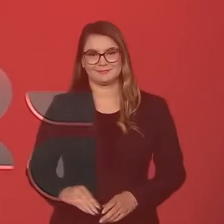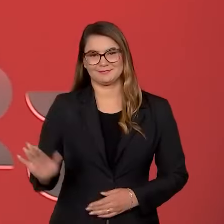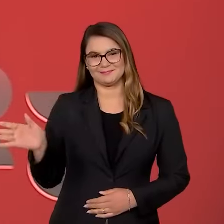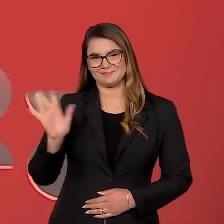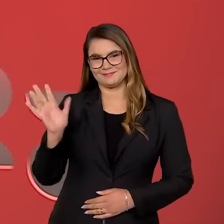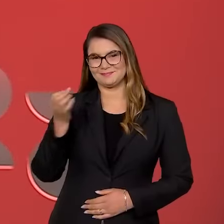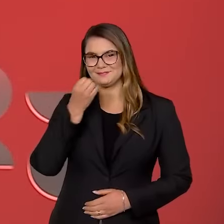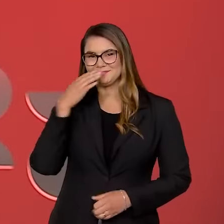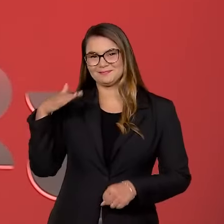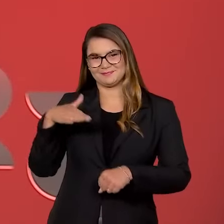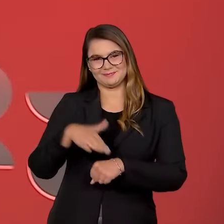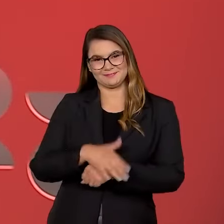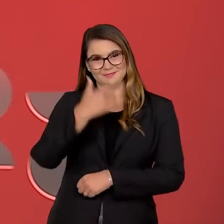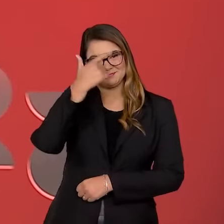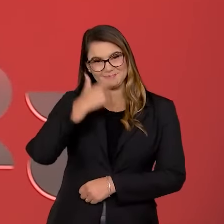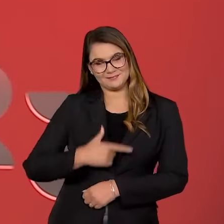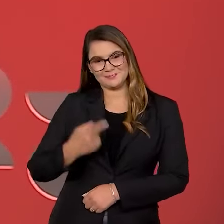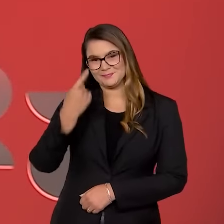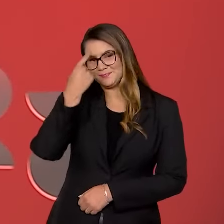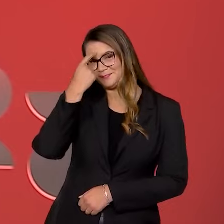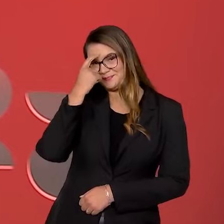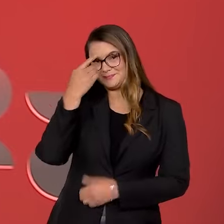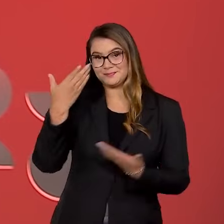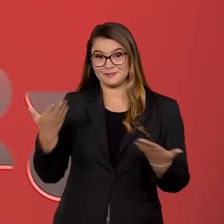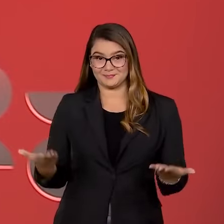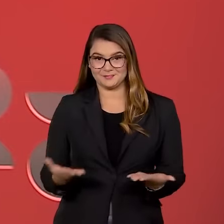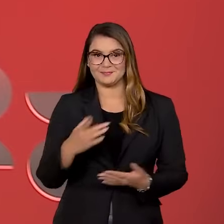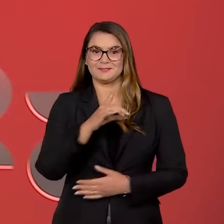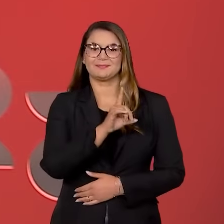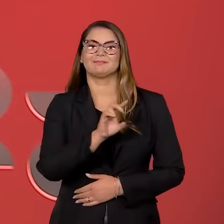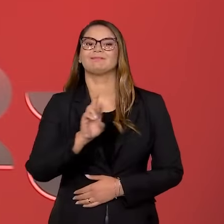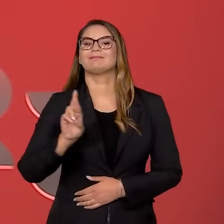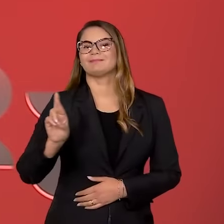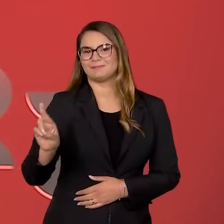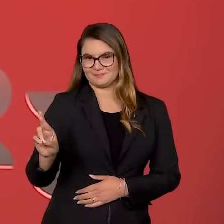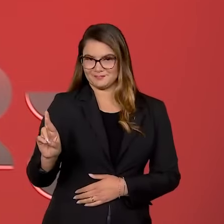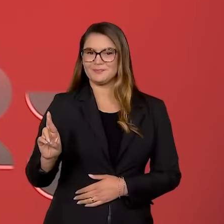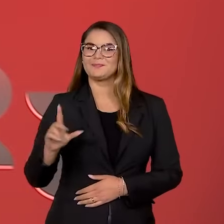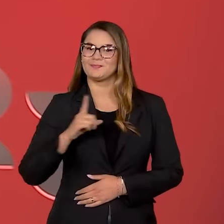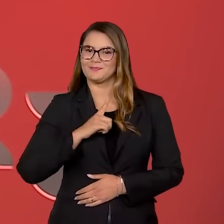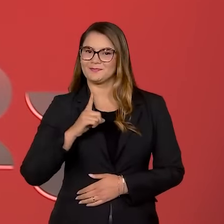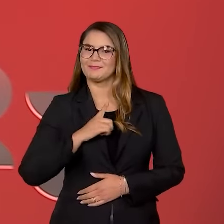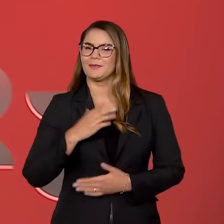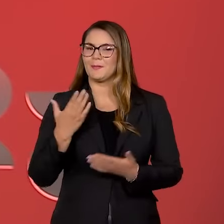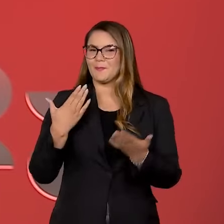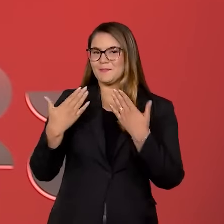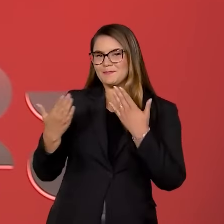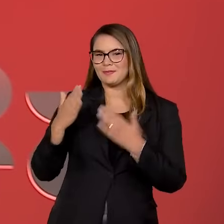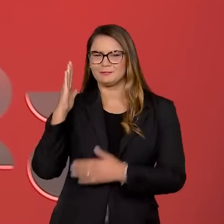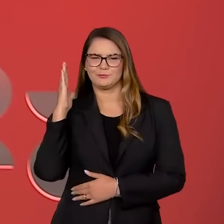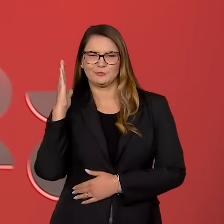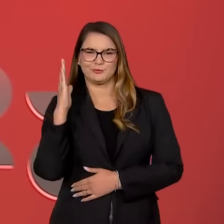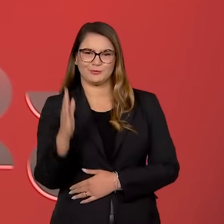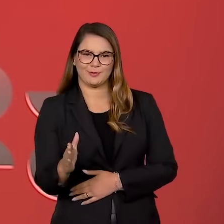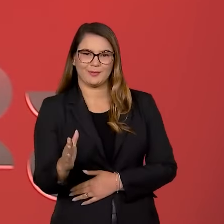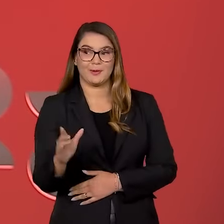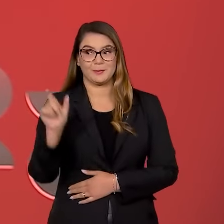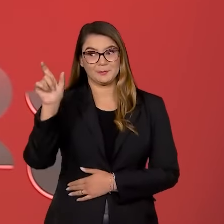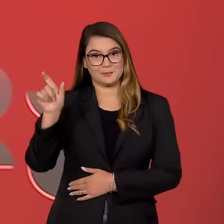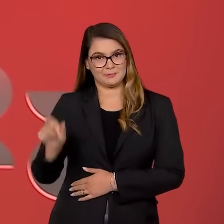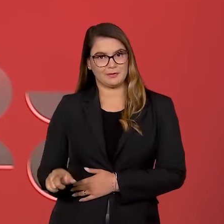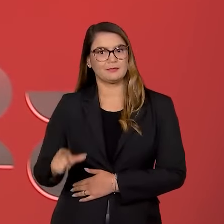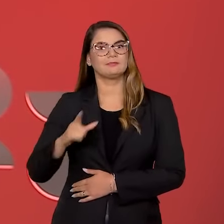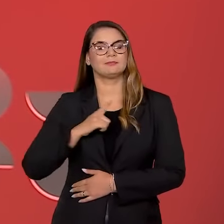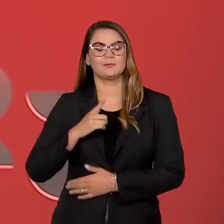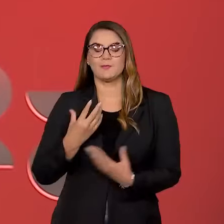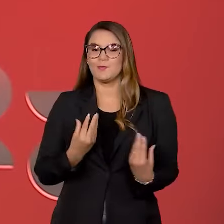Olá, boa noite para você. Eu sou o Leandro Demori e este é o Dando a Real, trazendo mais um papo direto e reto com alguém que